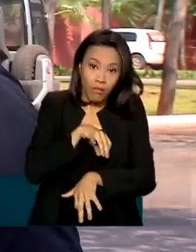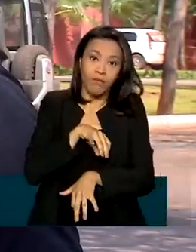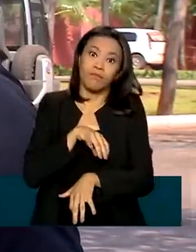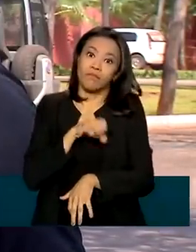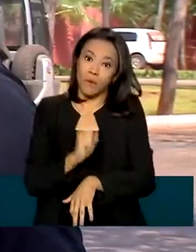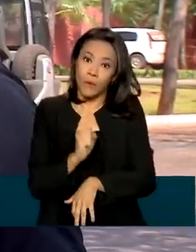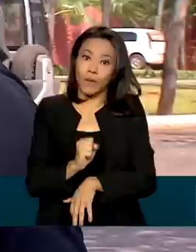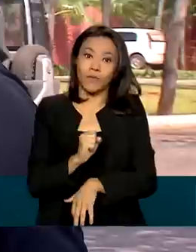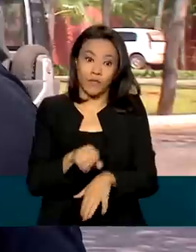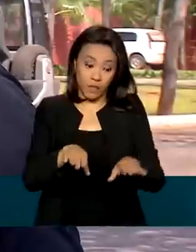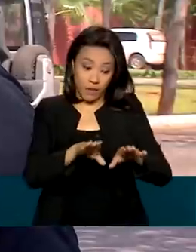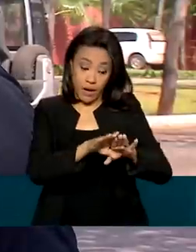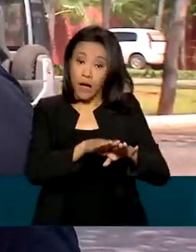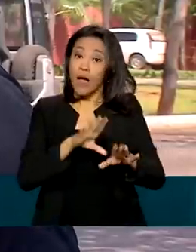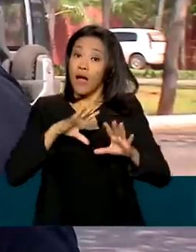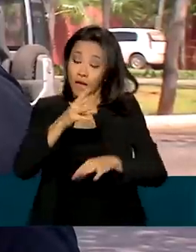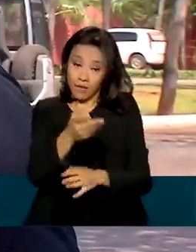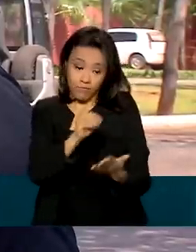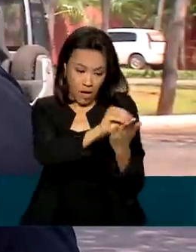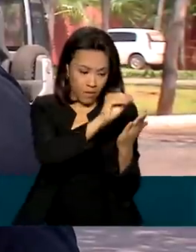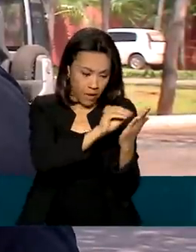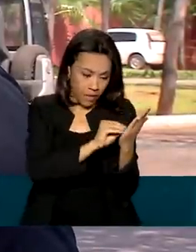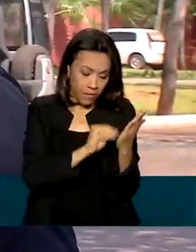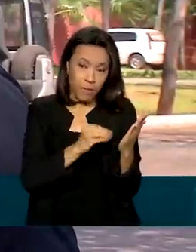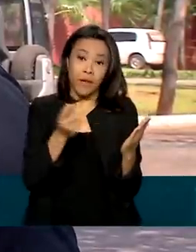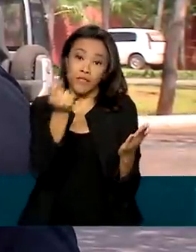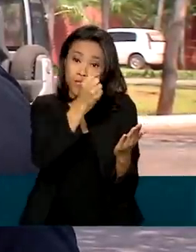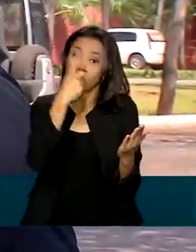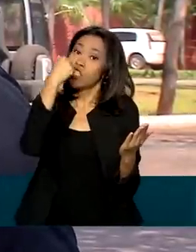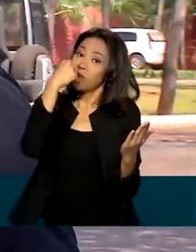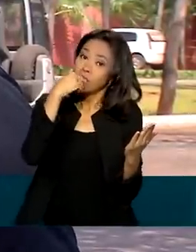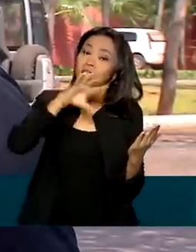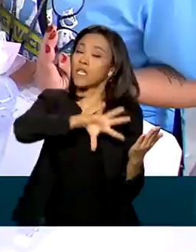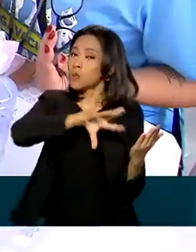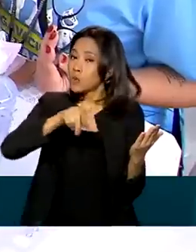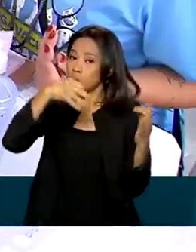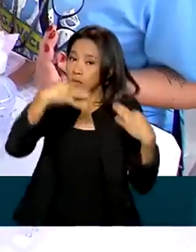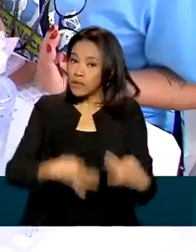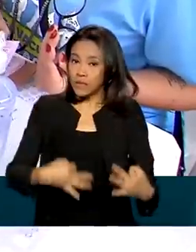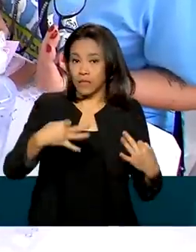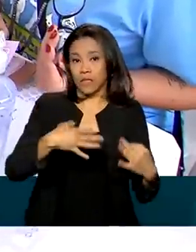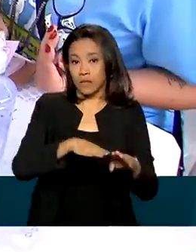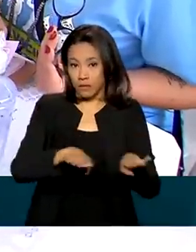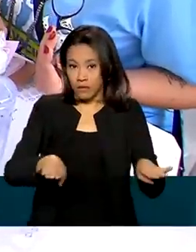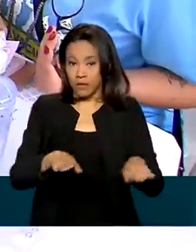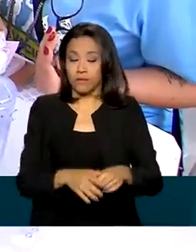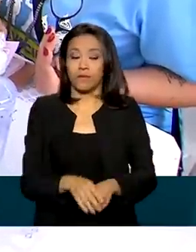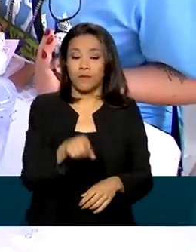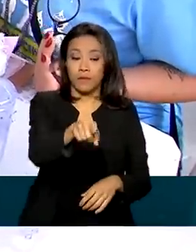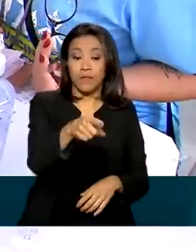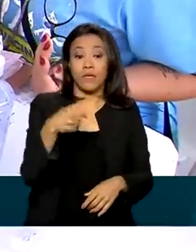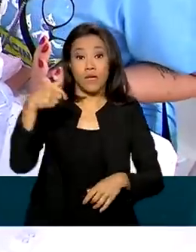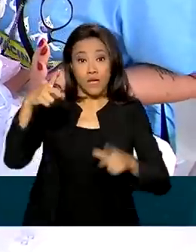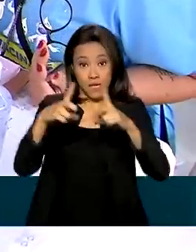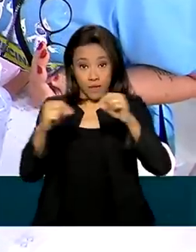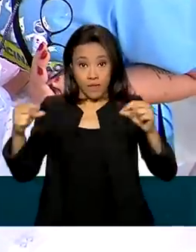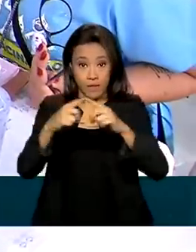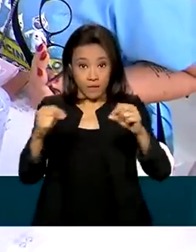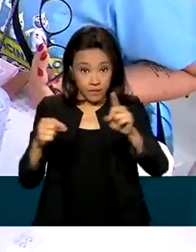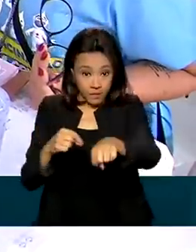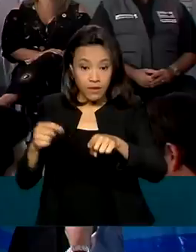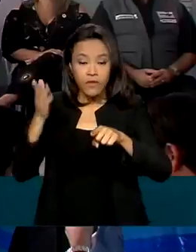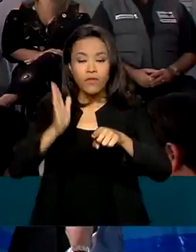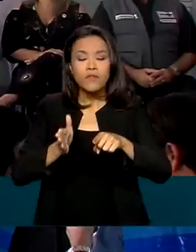vacinas, os meninos, os dois têm o cartão de vacina bem atualizado com todas as vacinas. Na capital federal, a campanha de vacinação foi